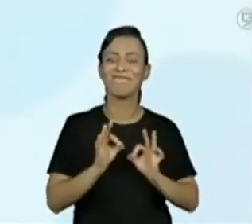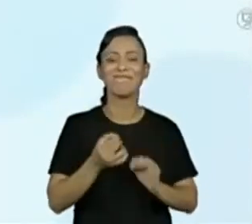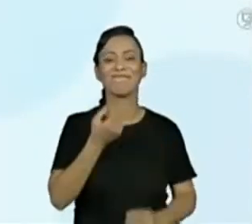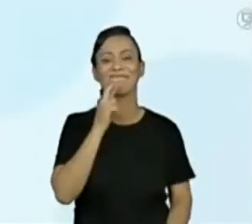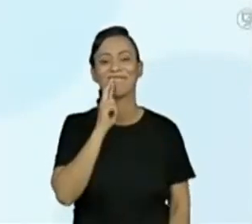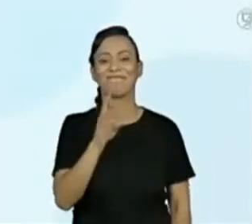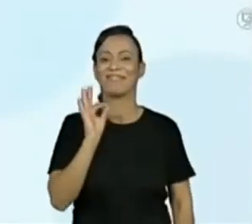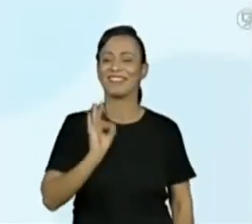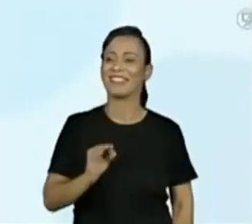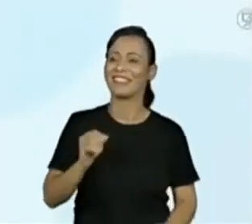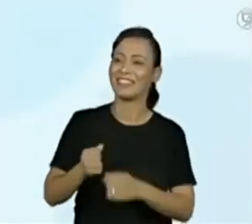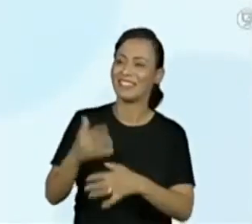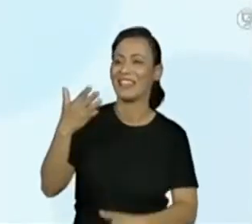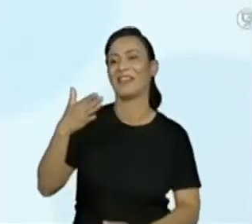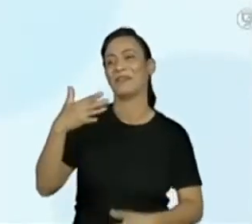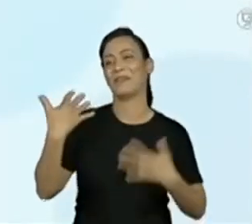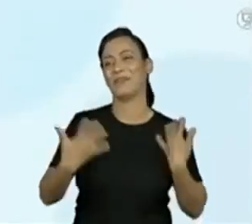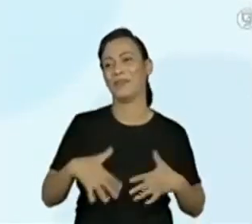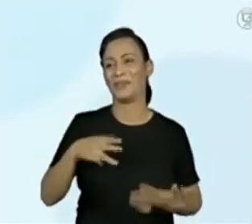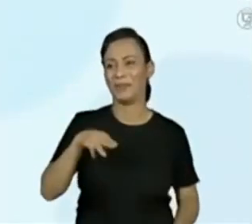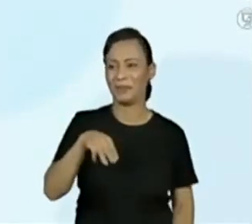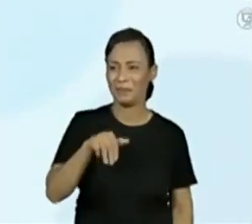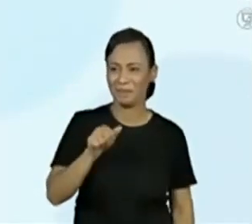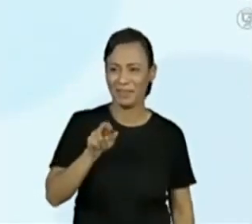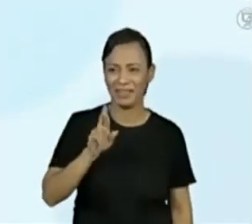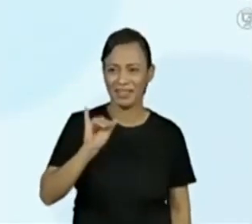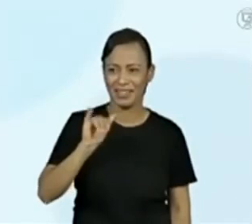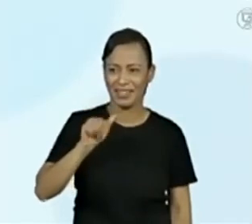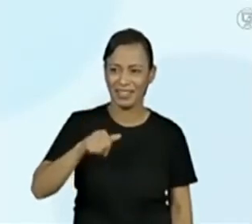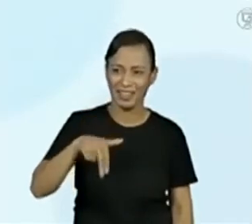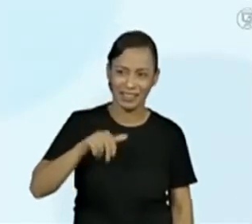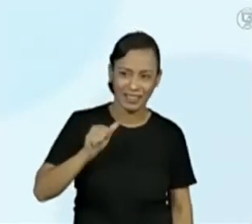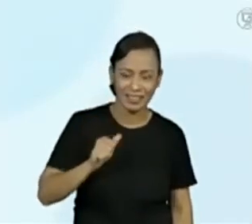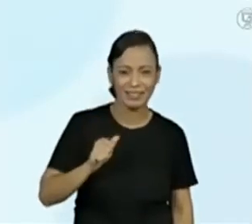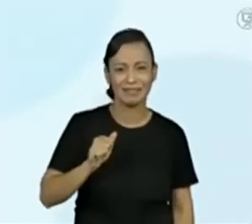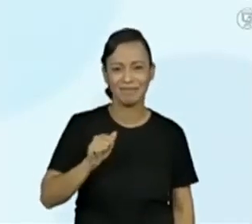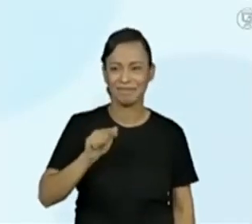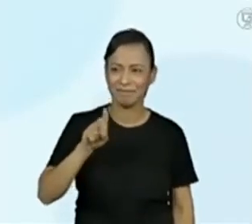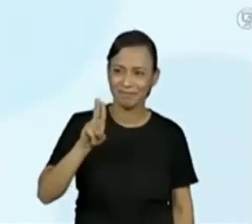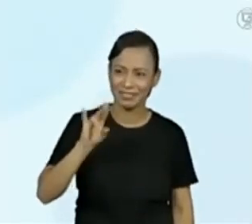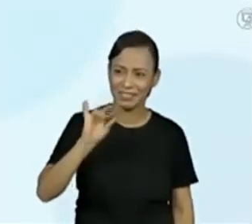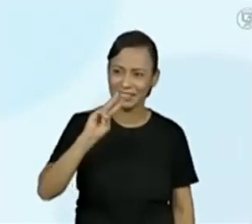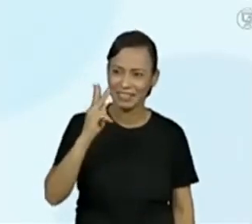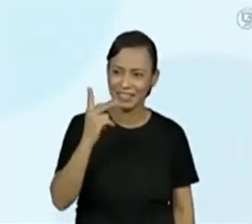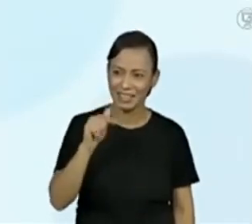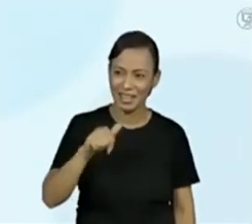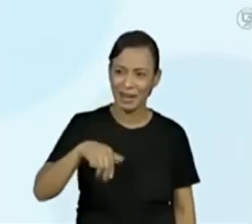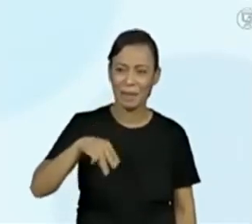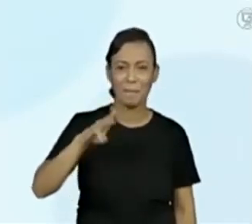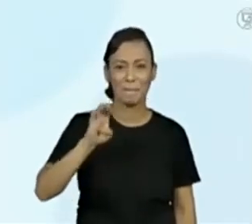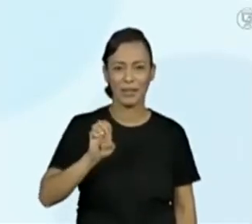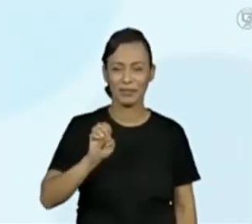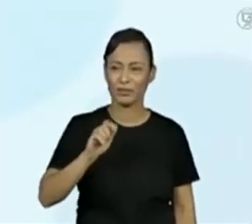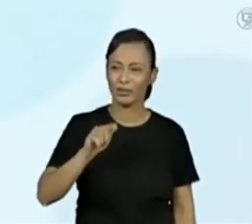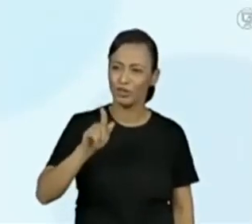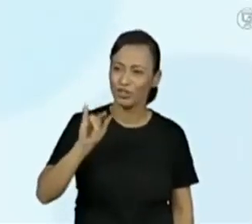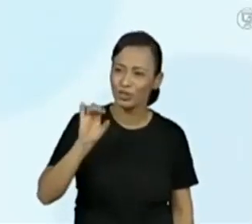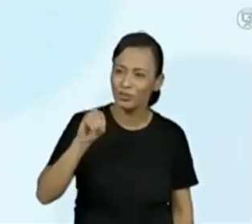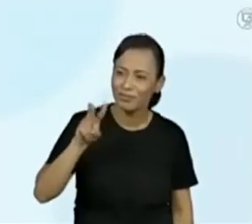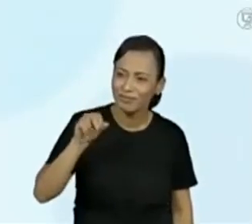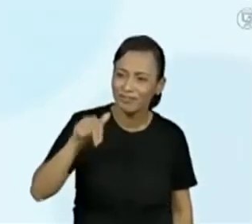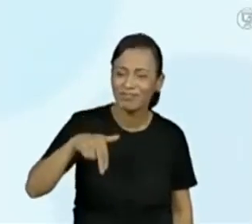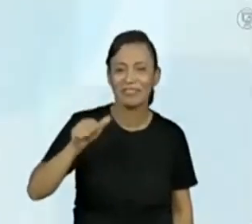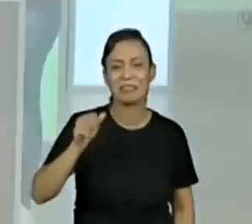Mariana, olha lá a participação muito bom. Olha lá, Guilherme, Giovanna, isso mesmo. E esse de baixo, ficou